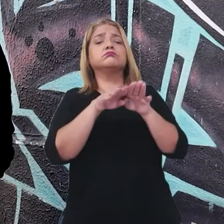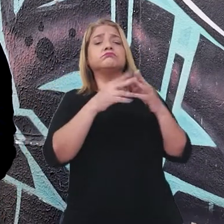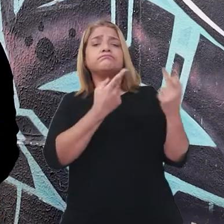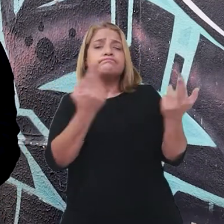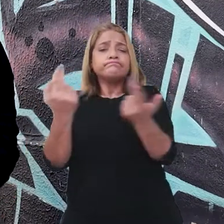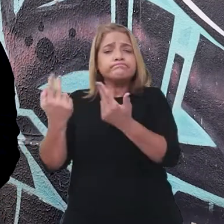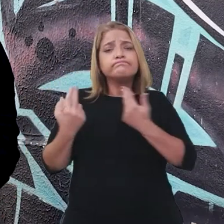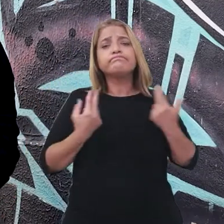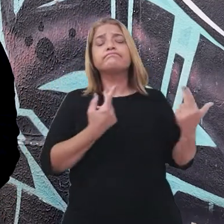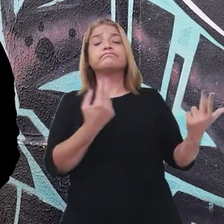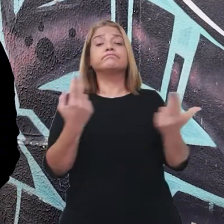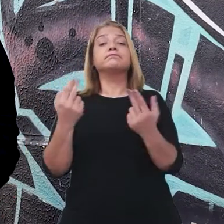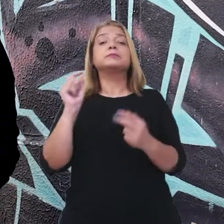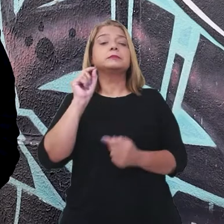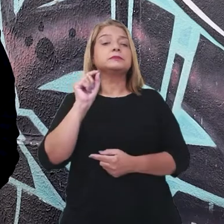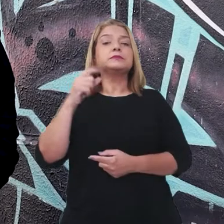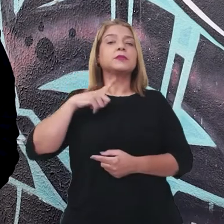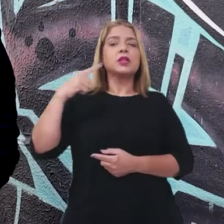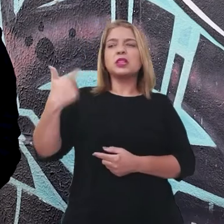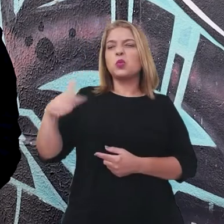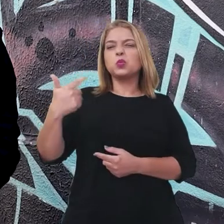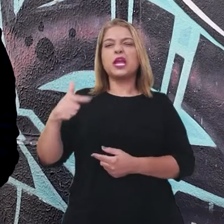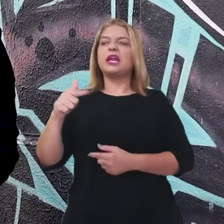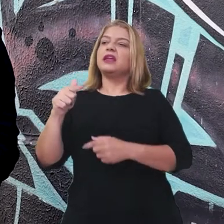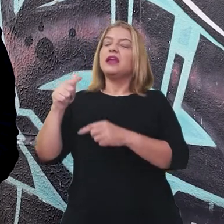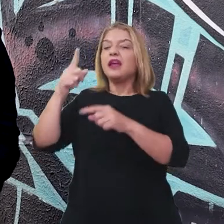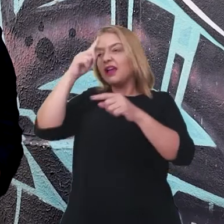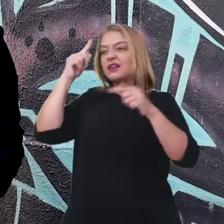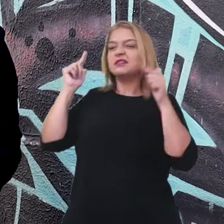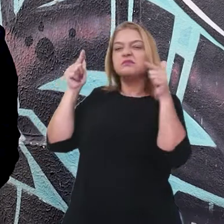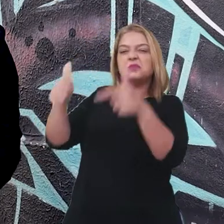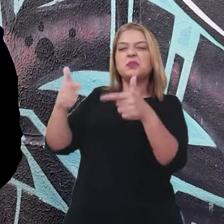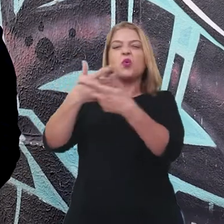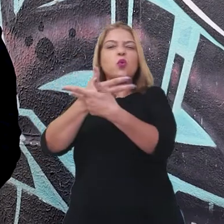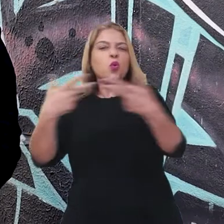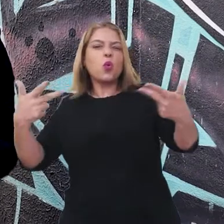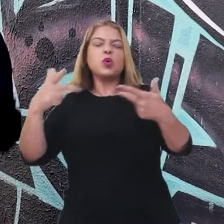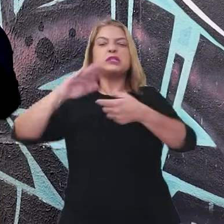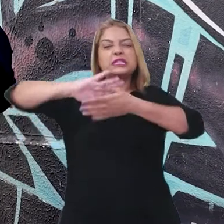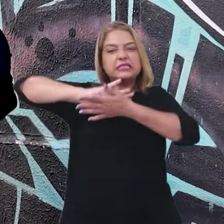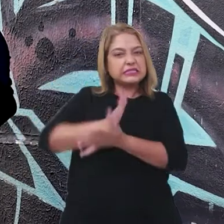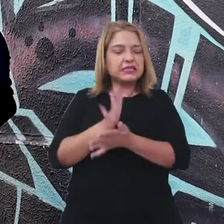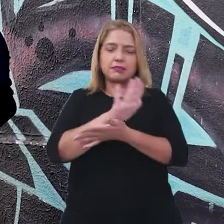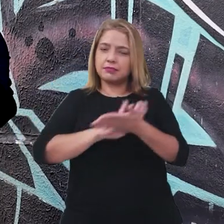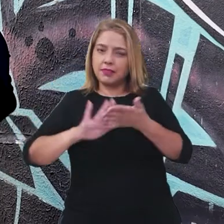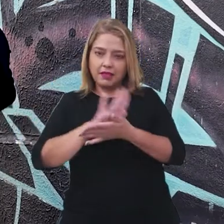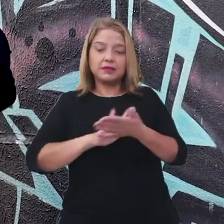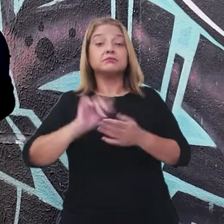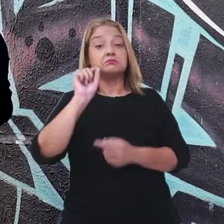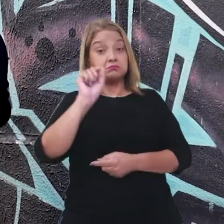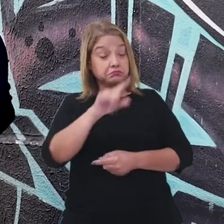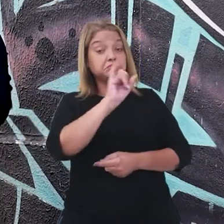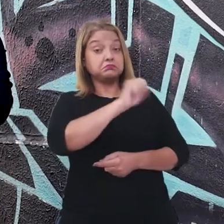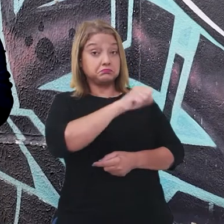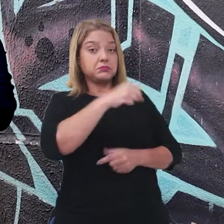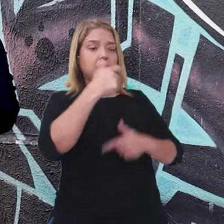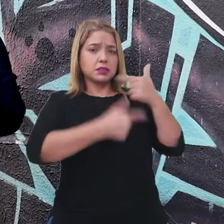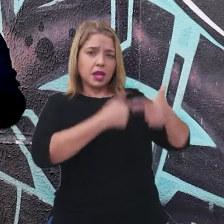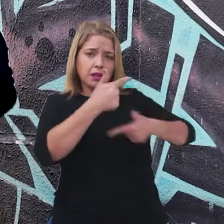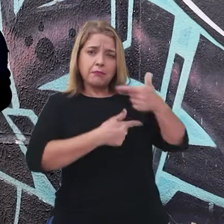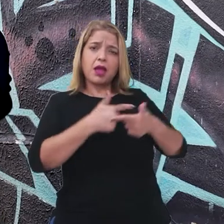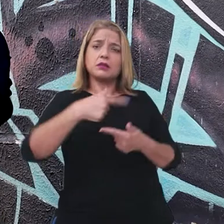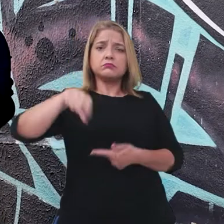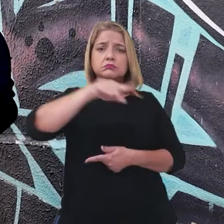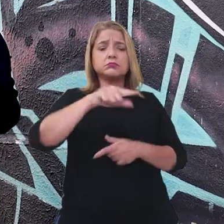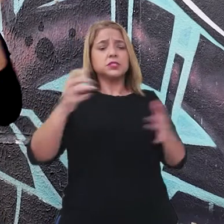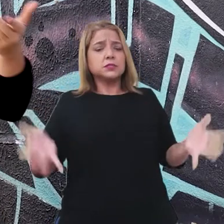pluralidade sem rótulos e discriminações. Sim, Probeto. Elaborar um trabalho que incentive o respeito